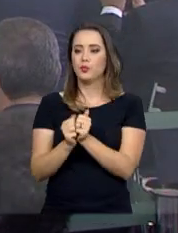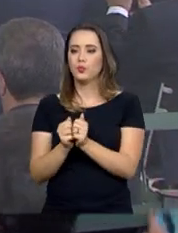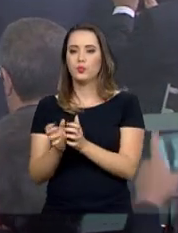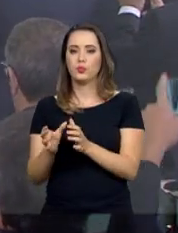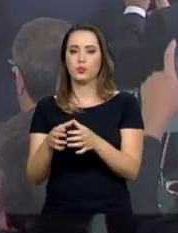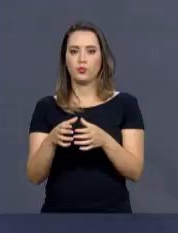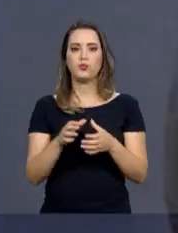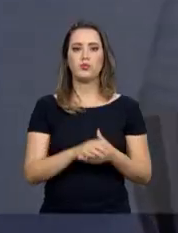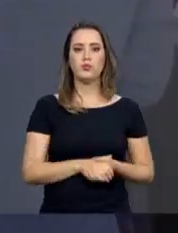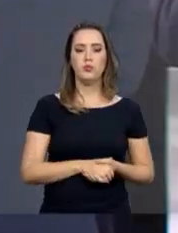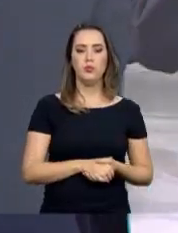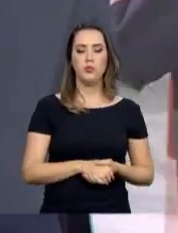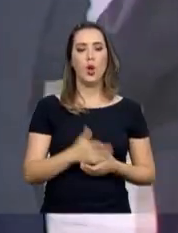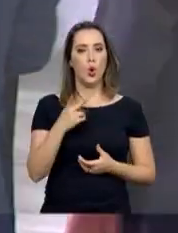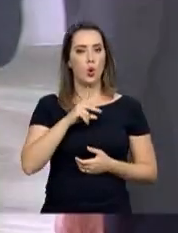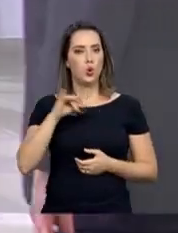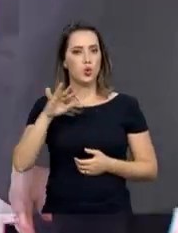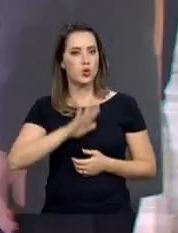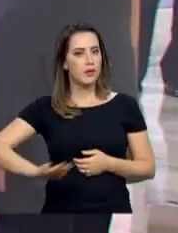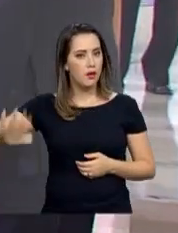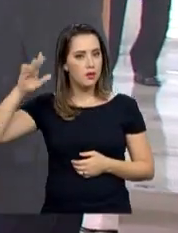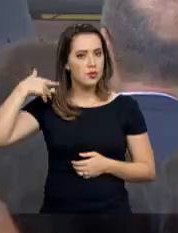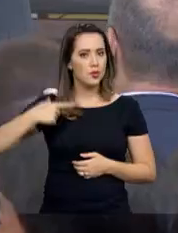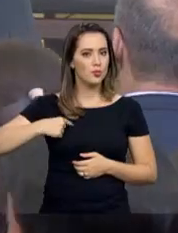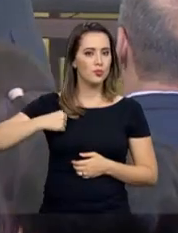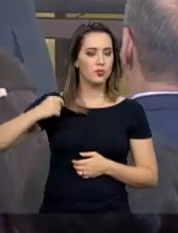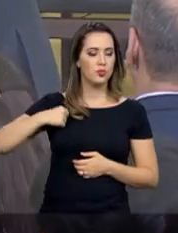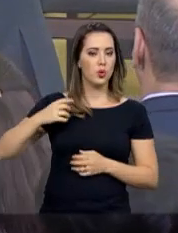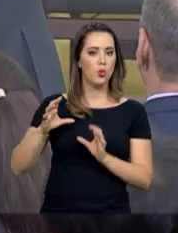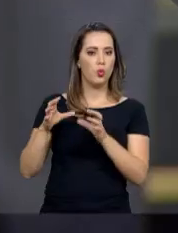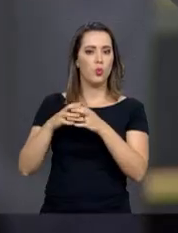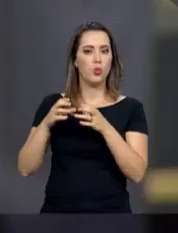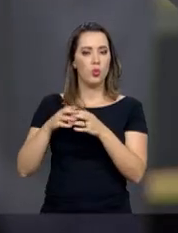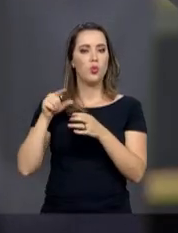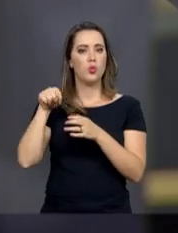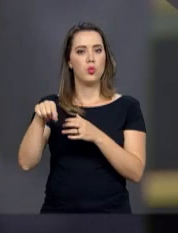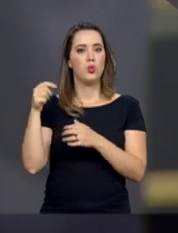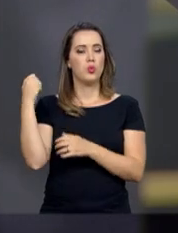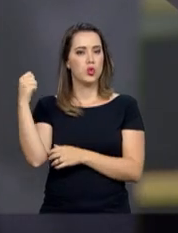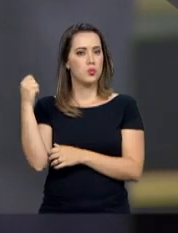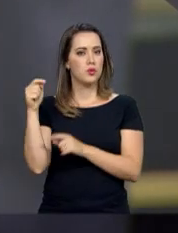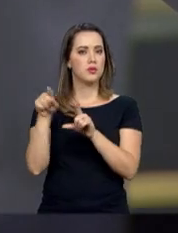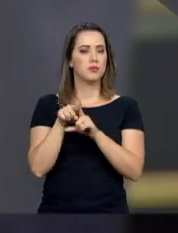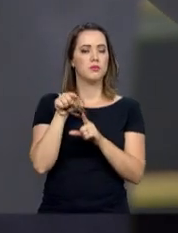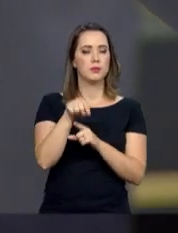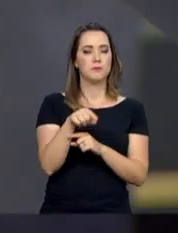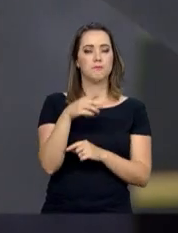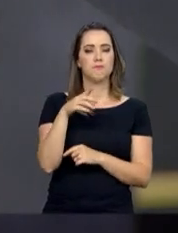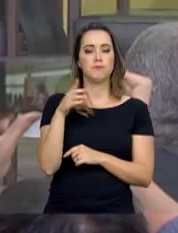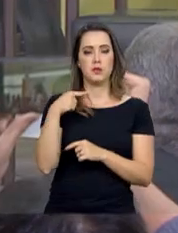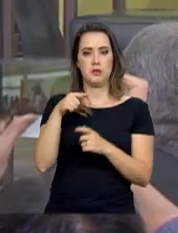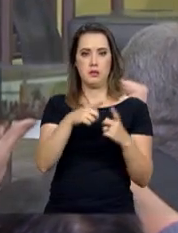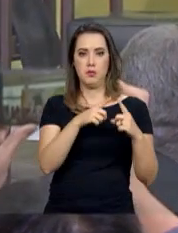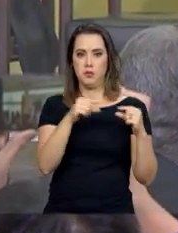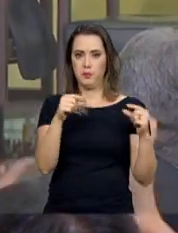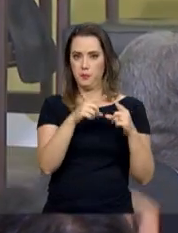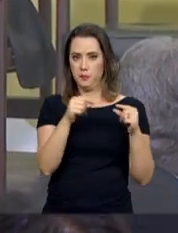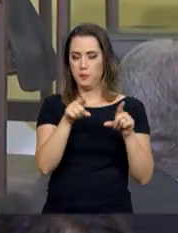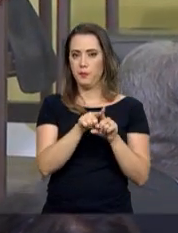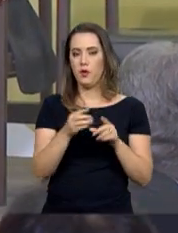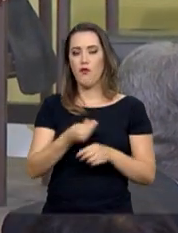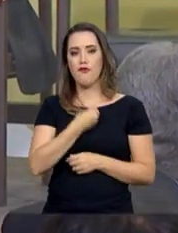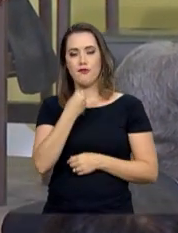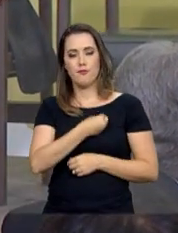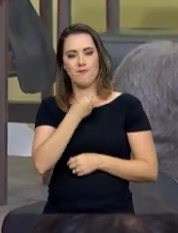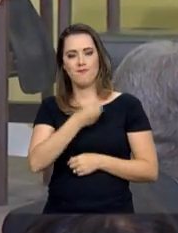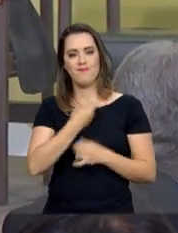Nacional do Voluntariado, as iniciativas de Porto Alegre e de Samambaia receberam o Prêmio Viva Voluntário, criado